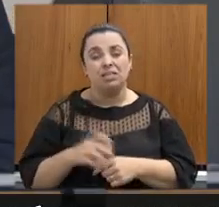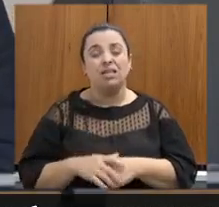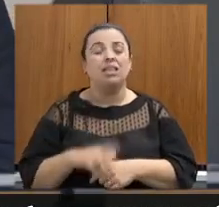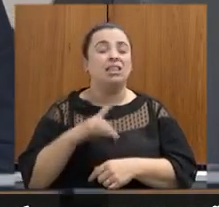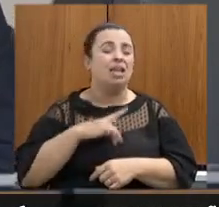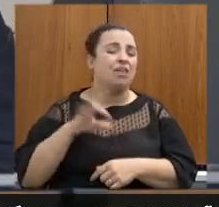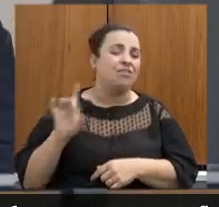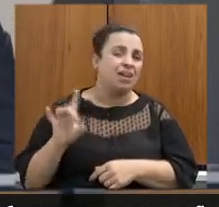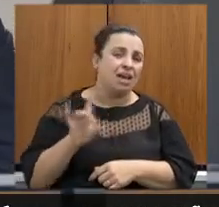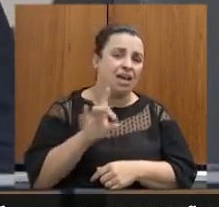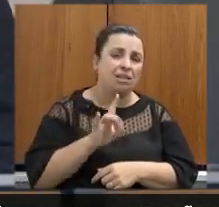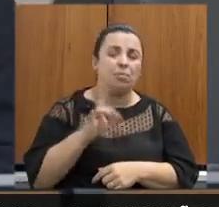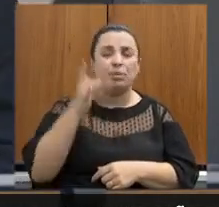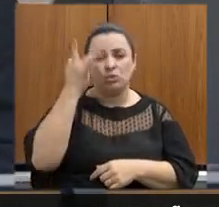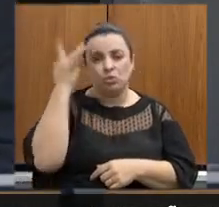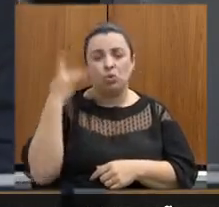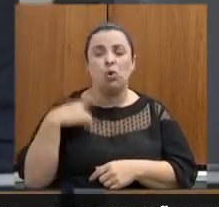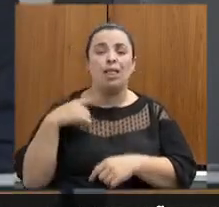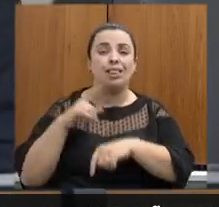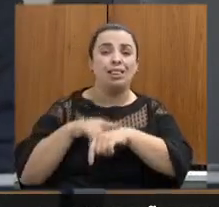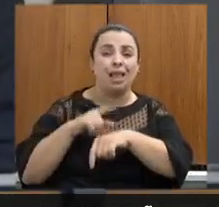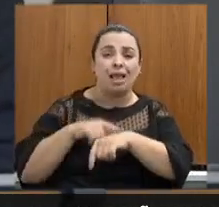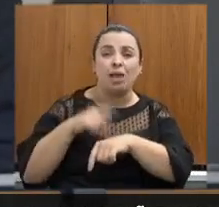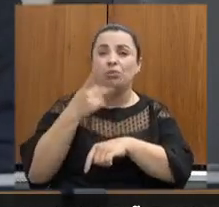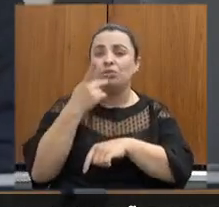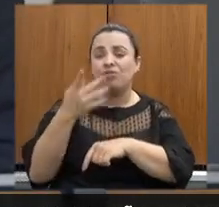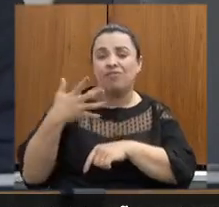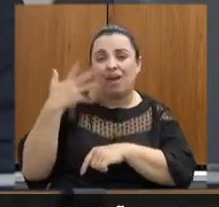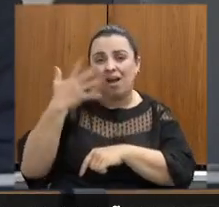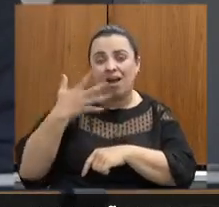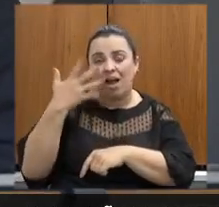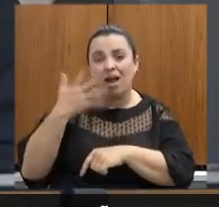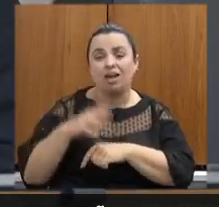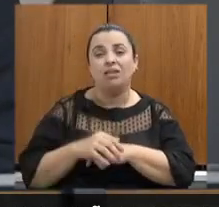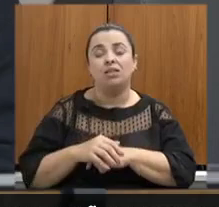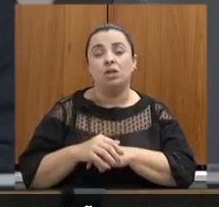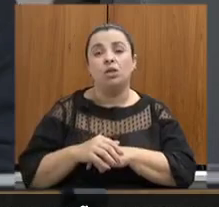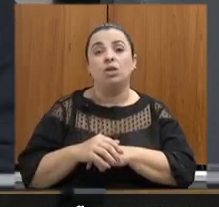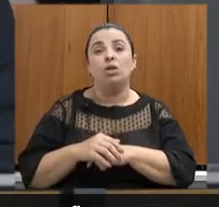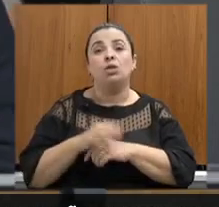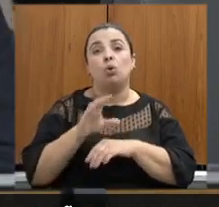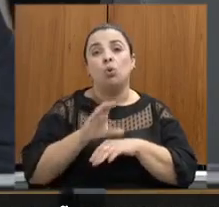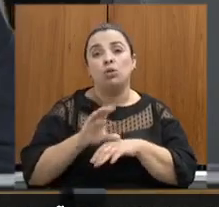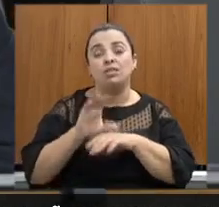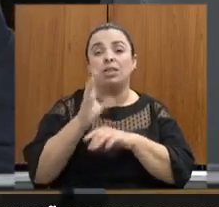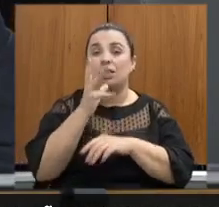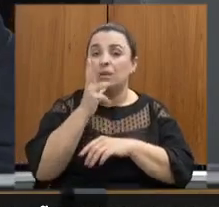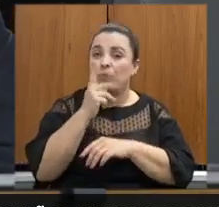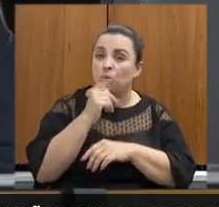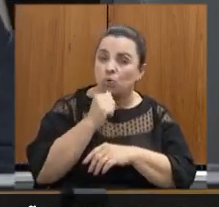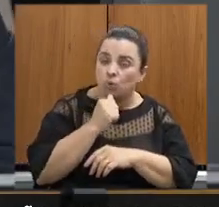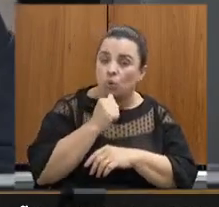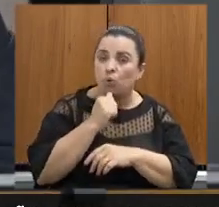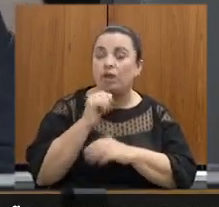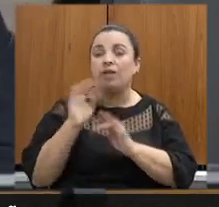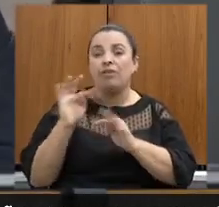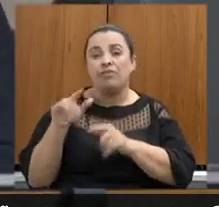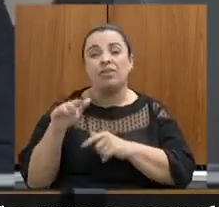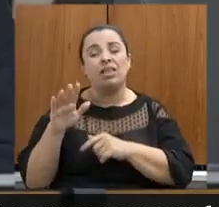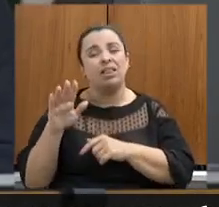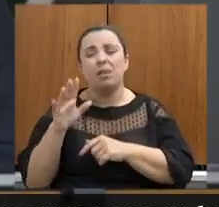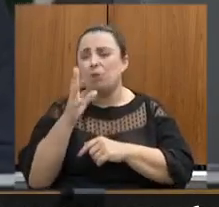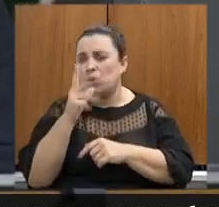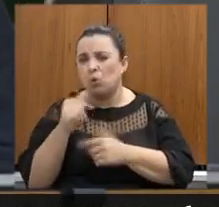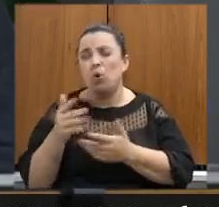que o conselho que demorou e terminou tarde mesmo mas a parte da licença ambiental dessa mineradora